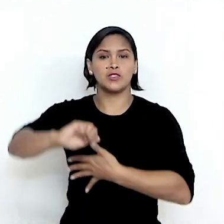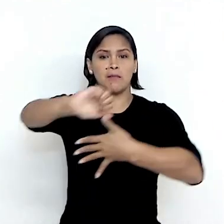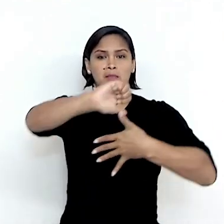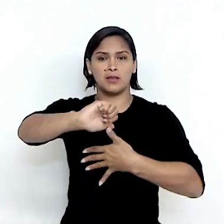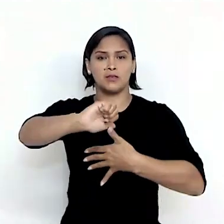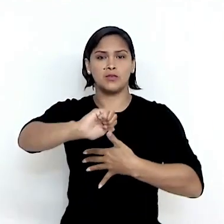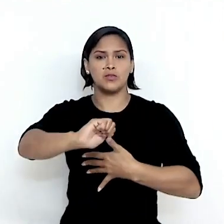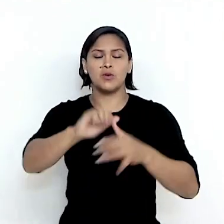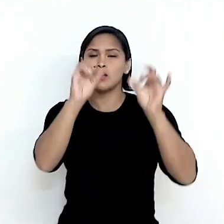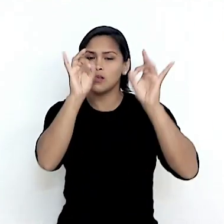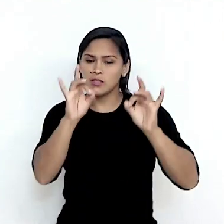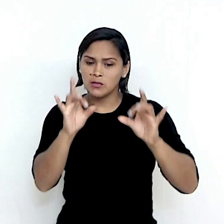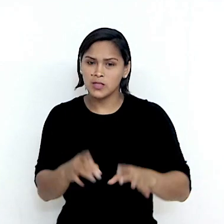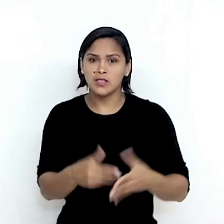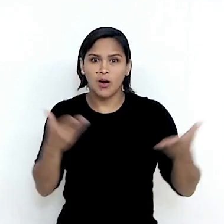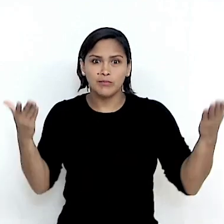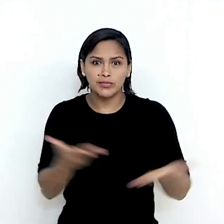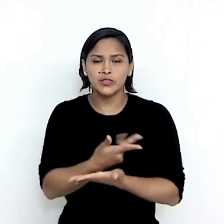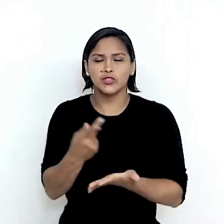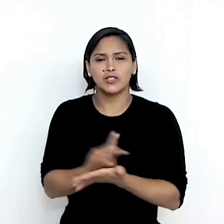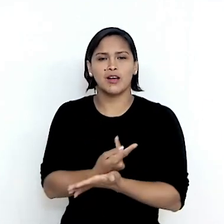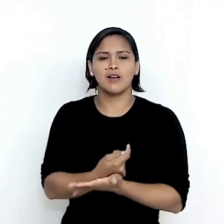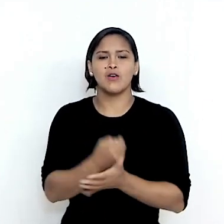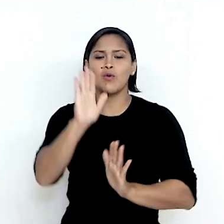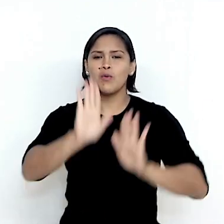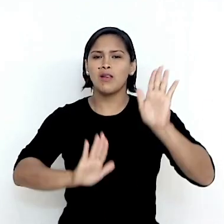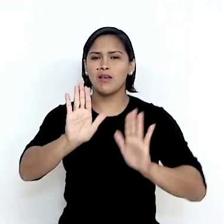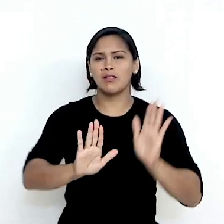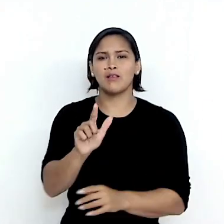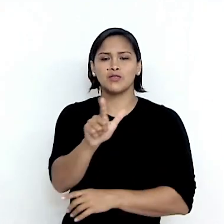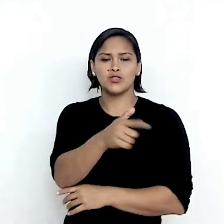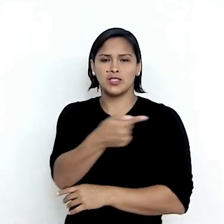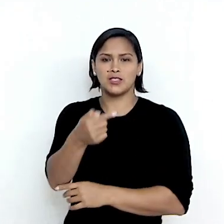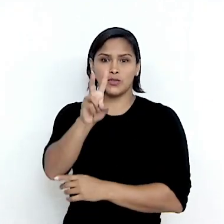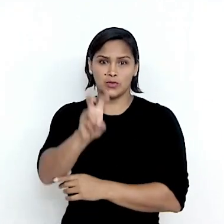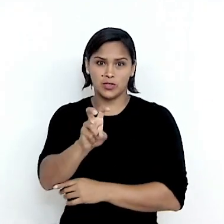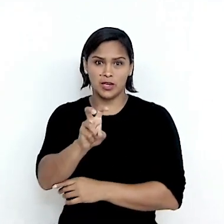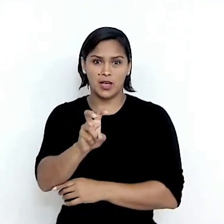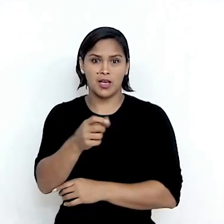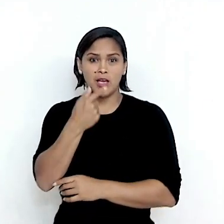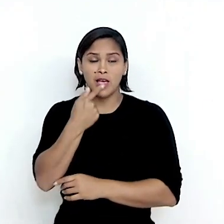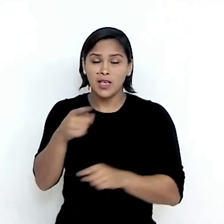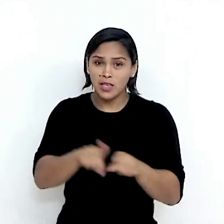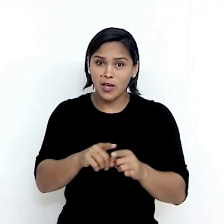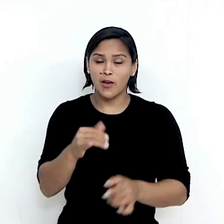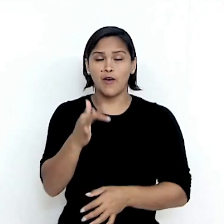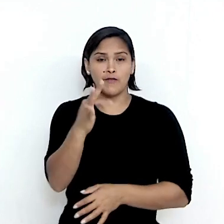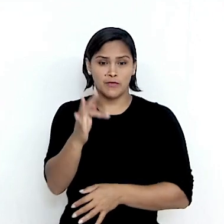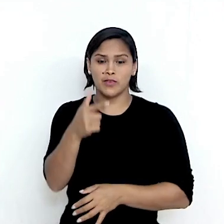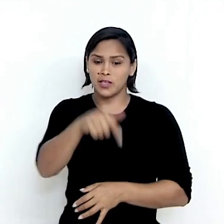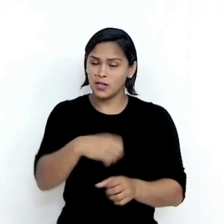do Sul, em especial por já ter realizado o seu leilão de 5G, que é em fevereiro deste ano. O